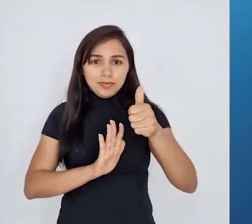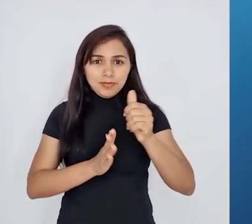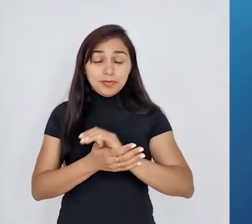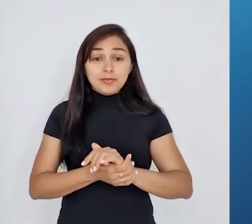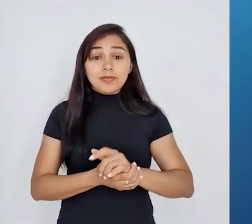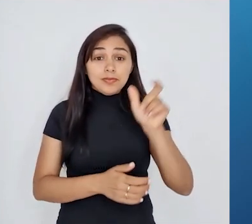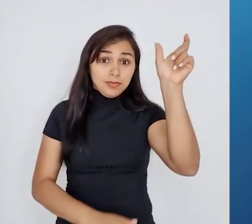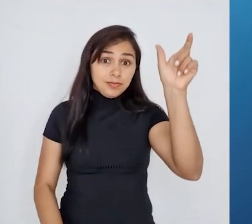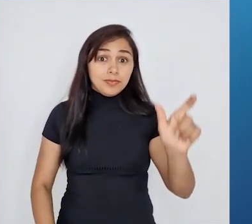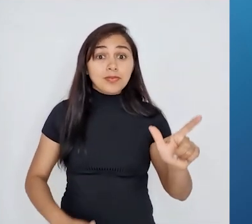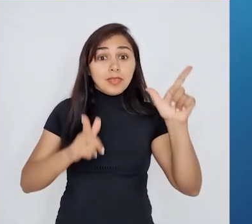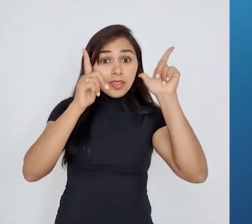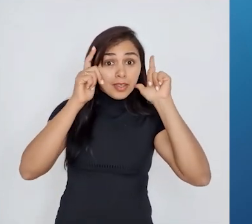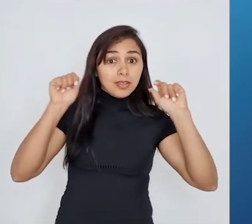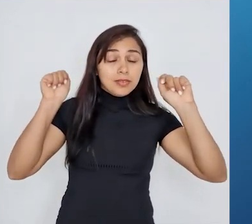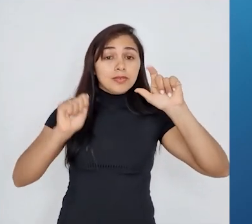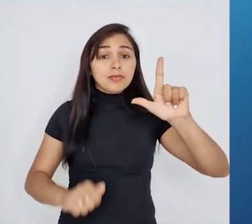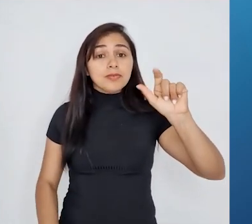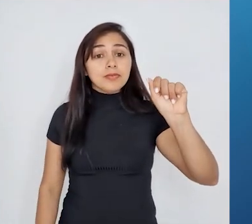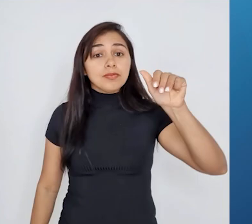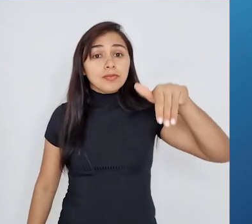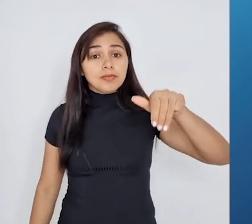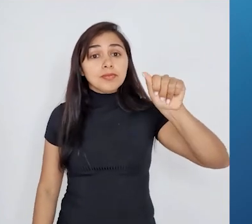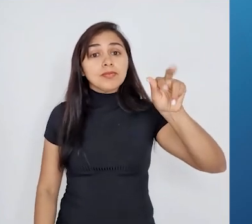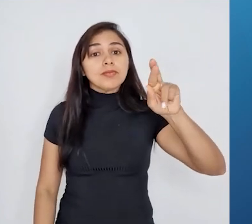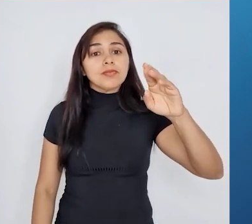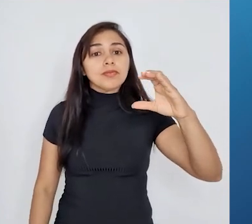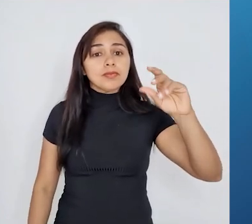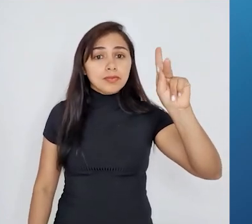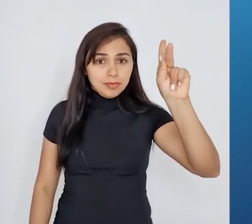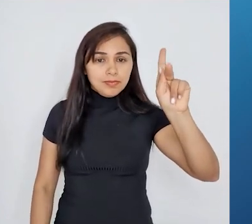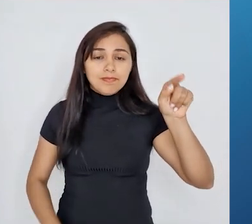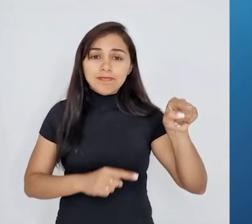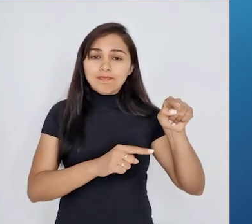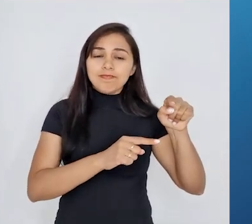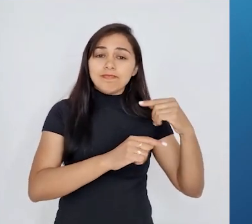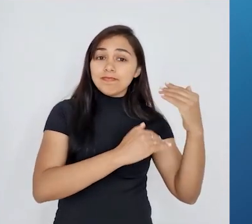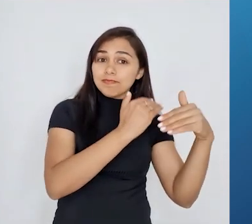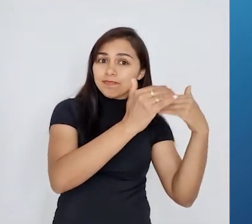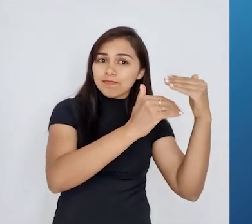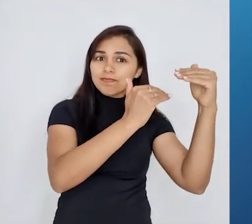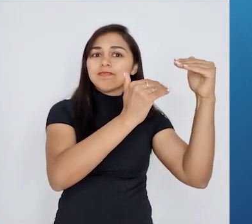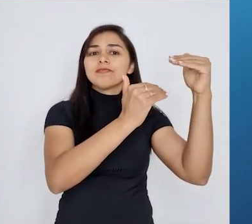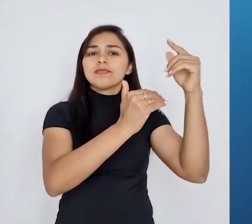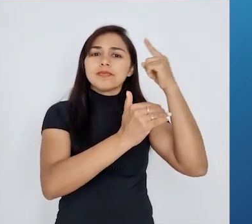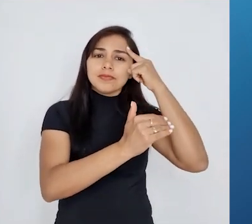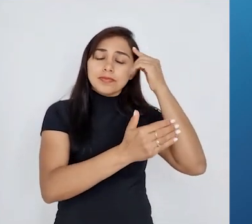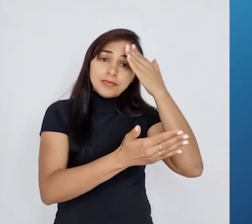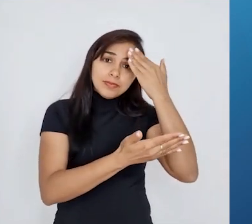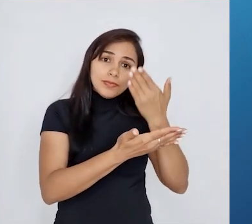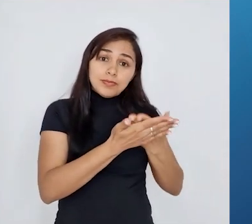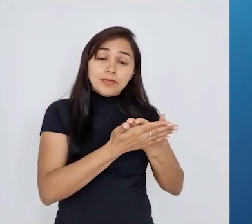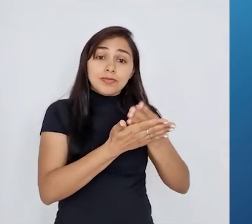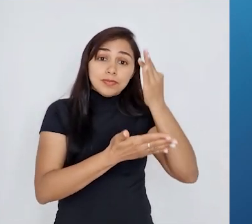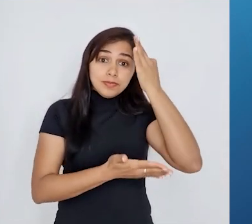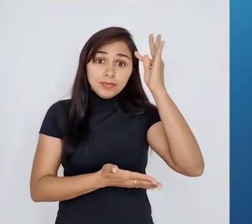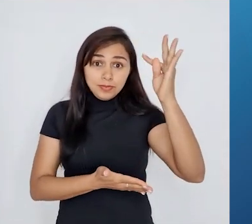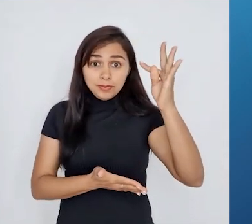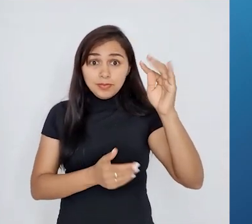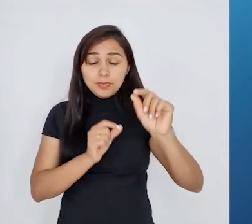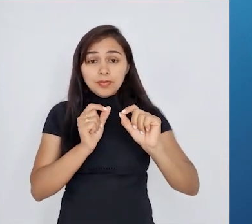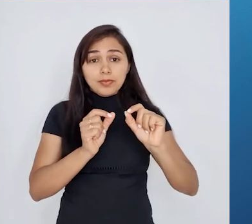foi um evolucionista que formulou uma famosa teoria a respeito de como as espécies mudam ao longo do tempo.